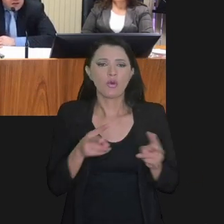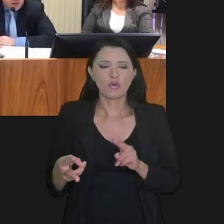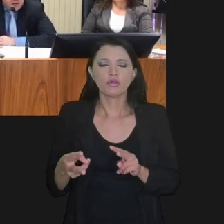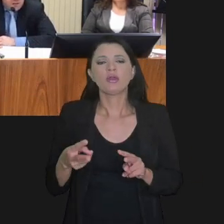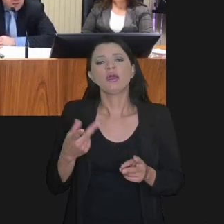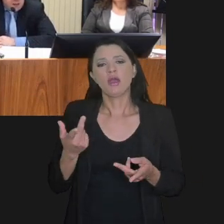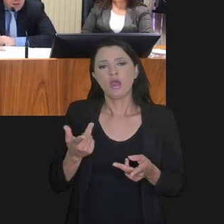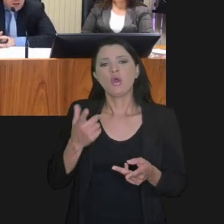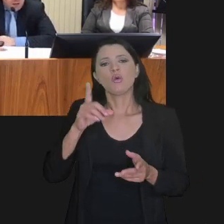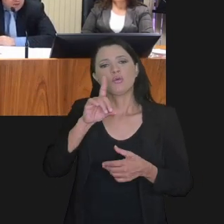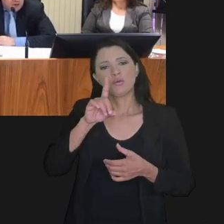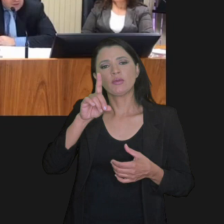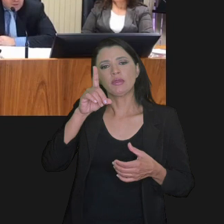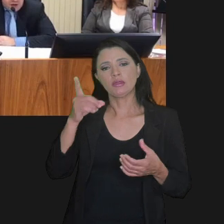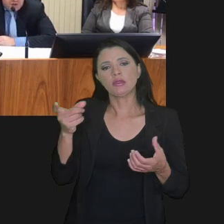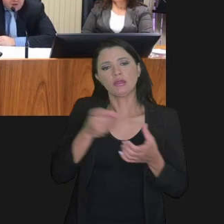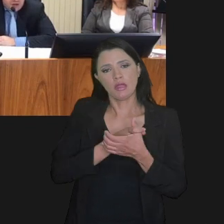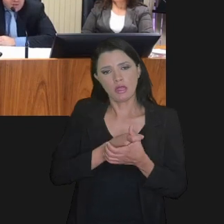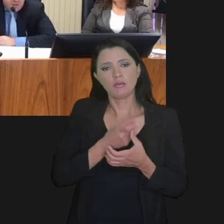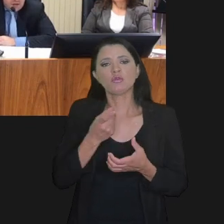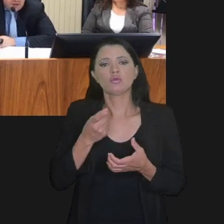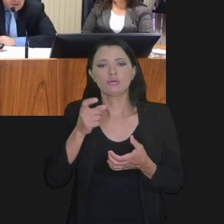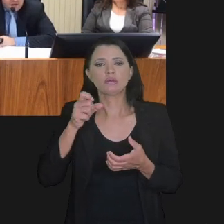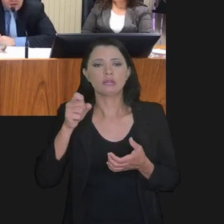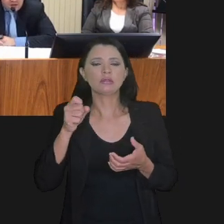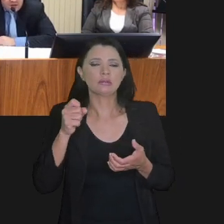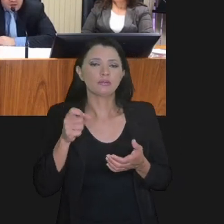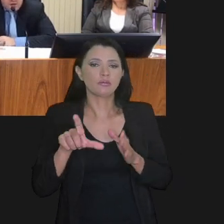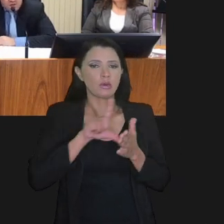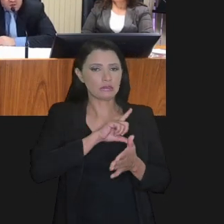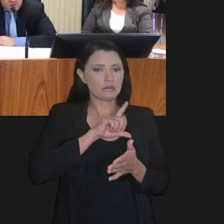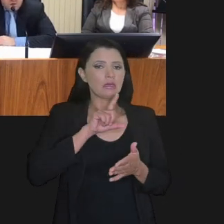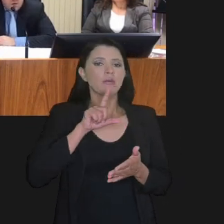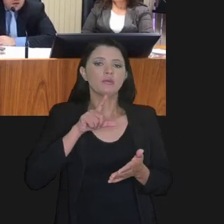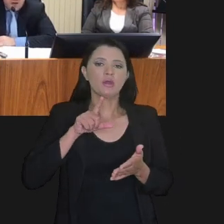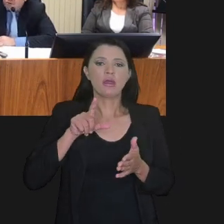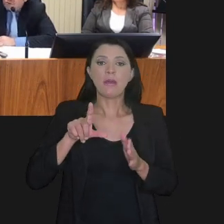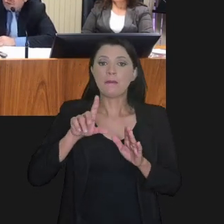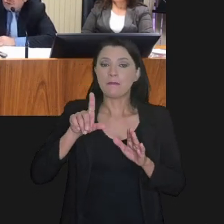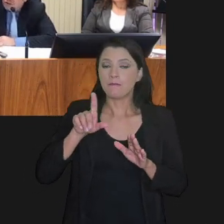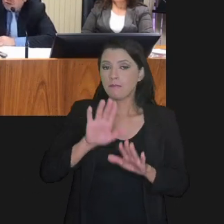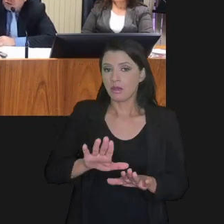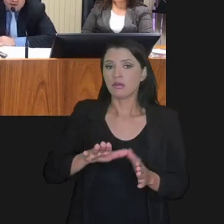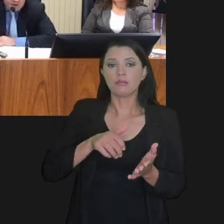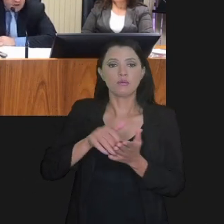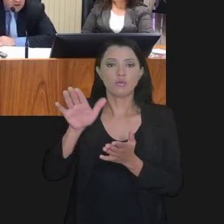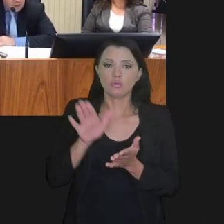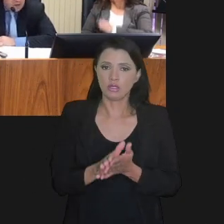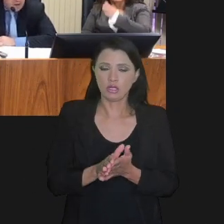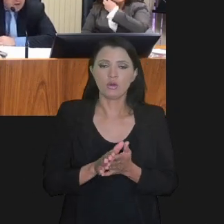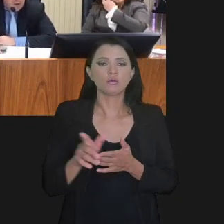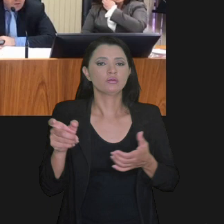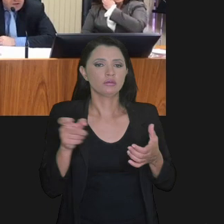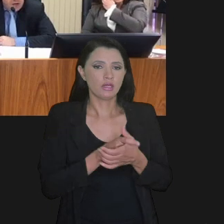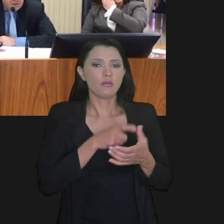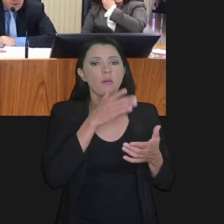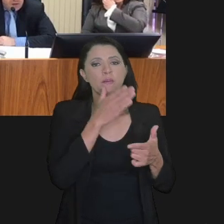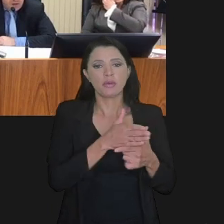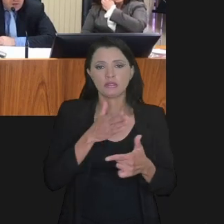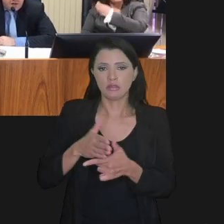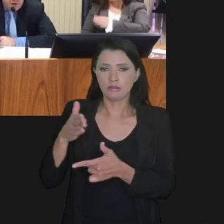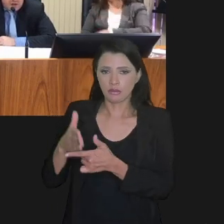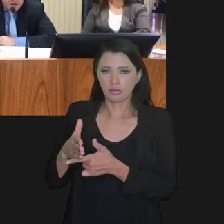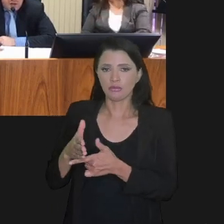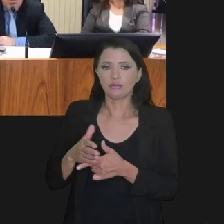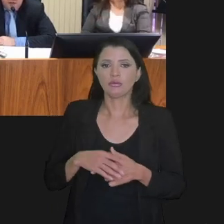de transação, os débitos apurados no simples, exceto as multas por atraso do meio de obrigação acessória, os débitos